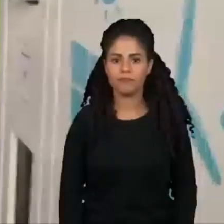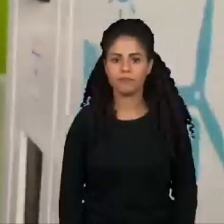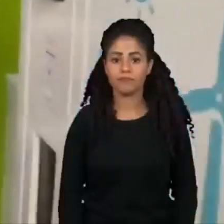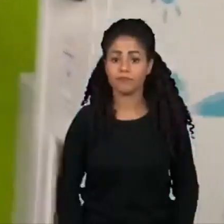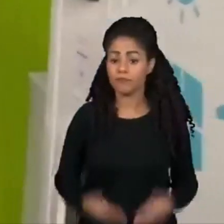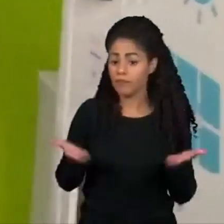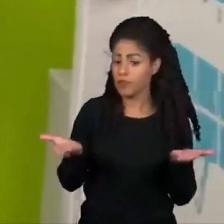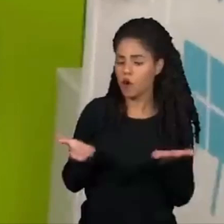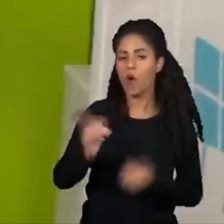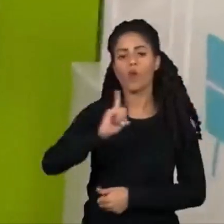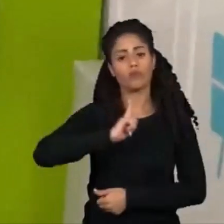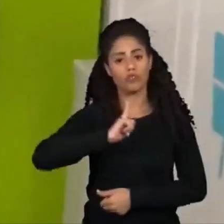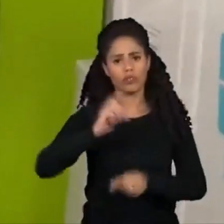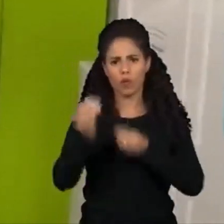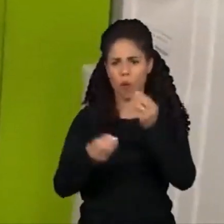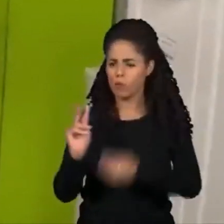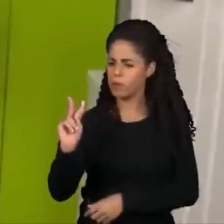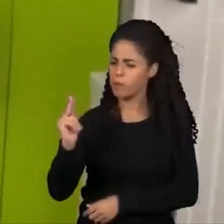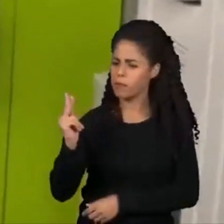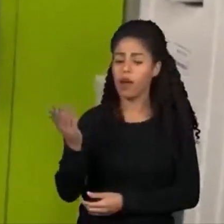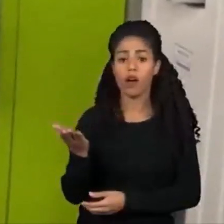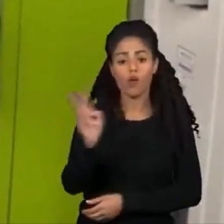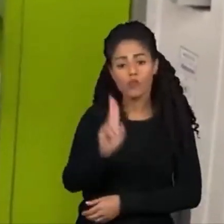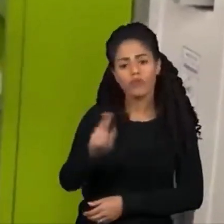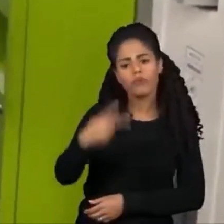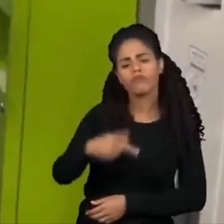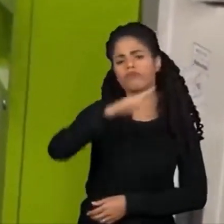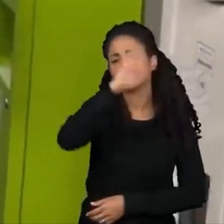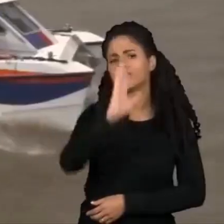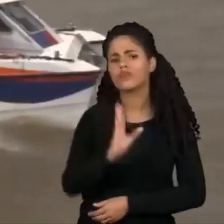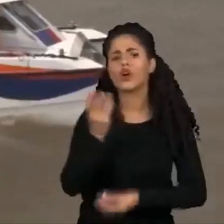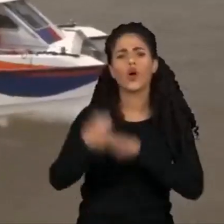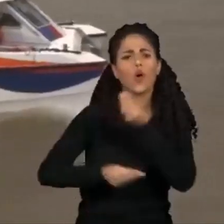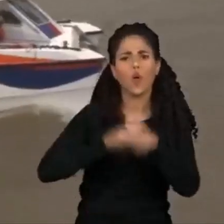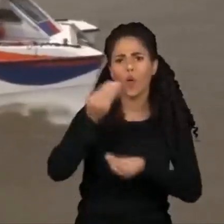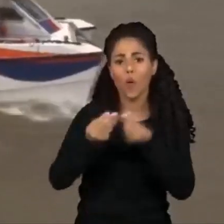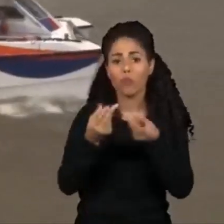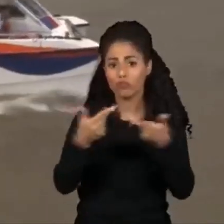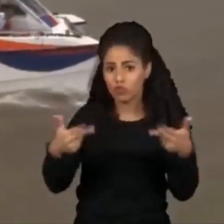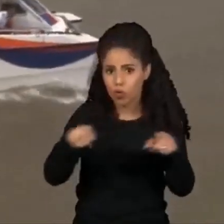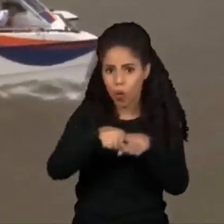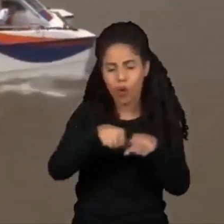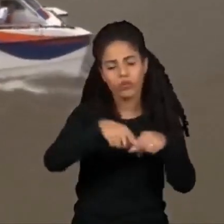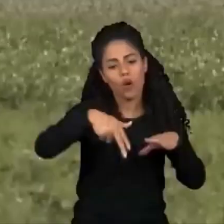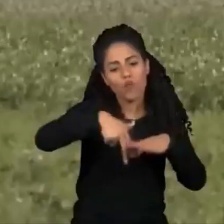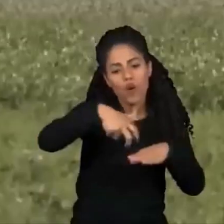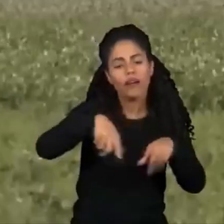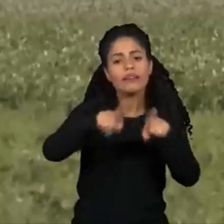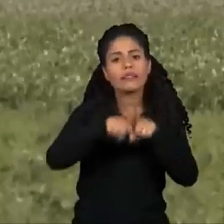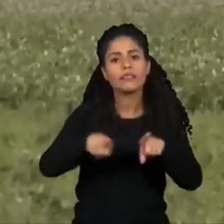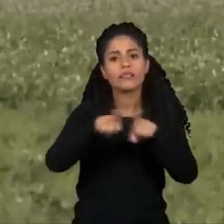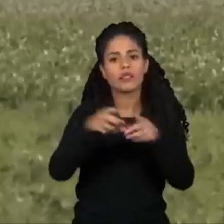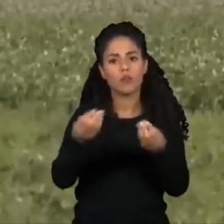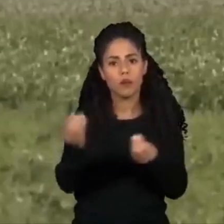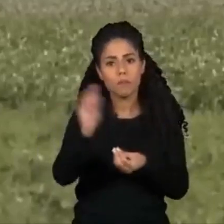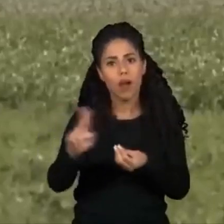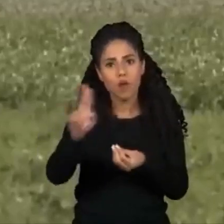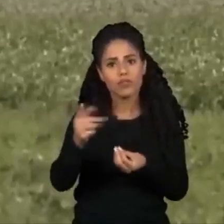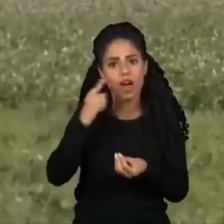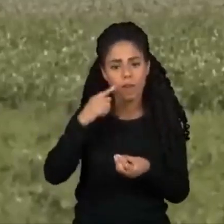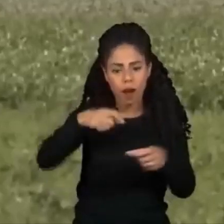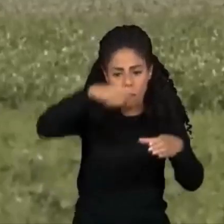Atualmente, o hidrogênio é utilizado no Brasil, sobretudo em processos petroquímicos e na produção de amônia para